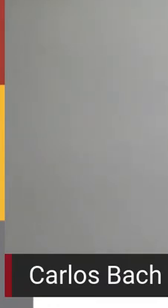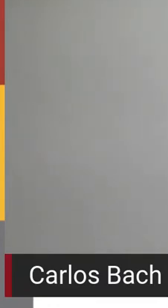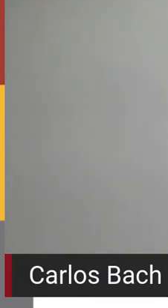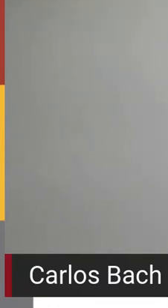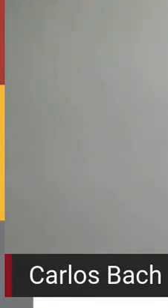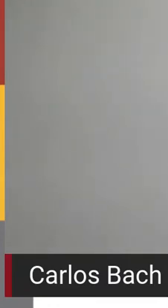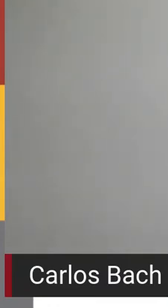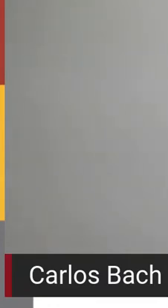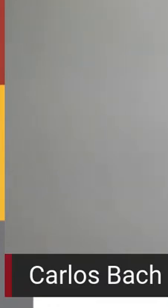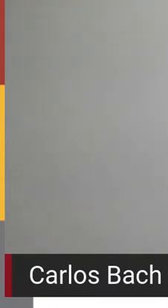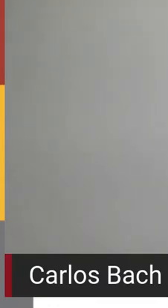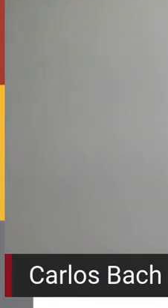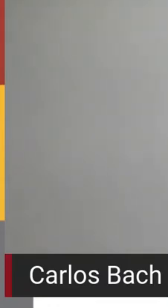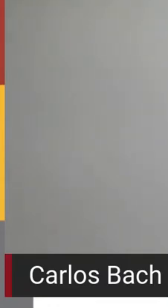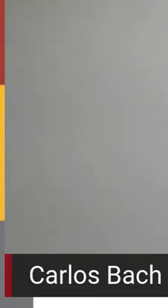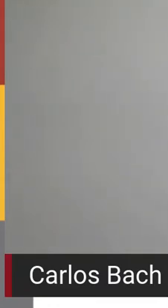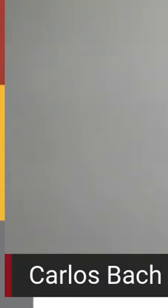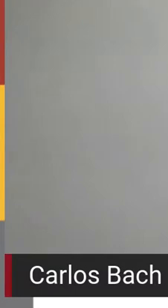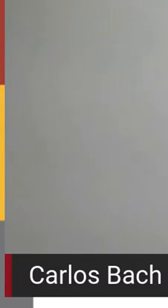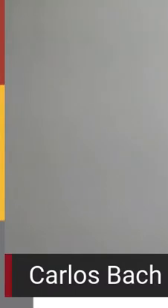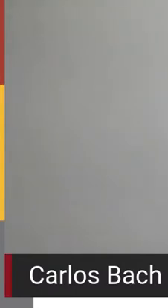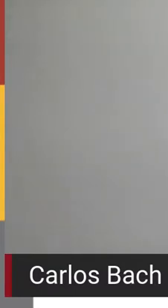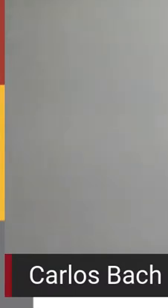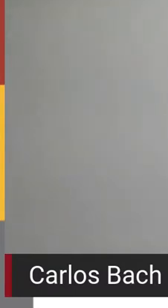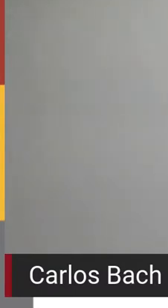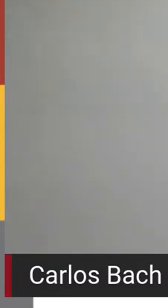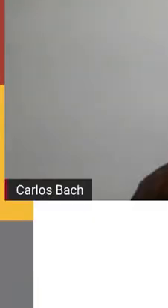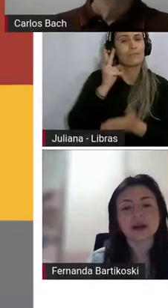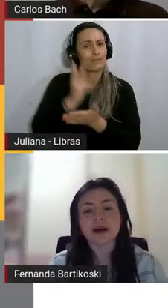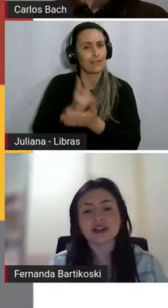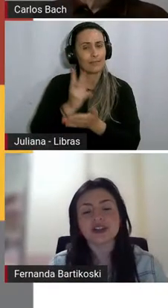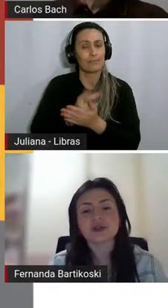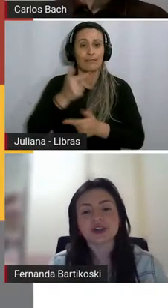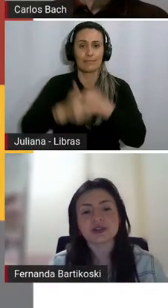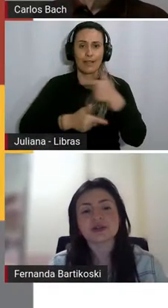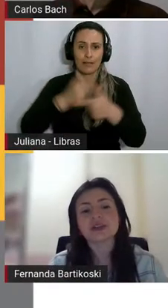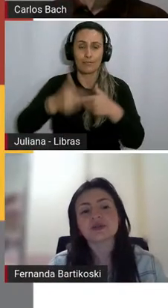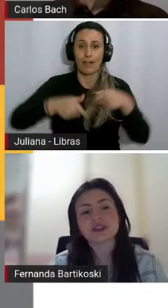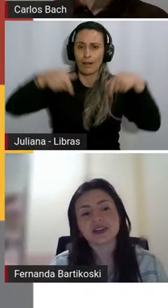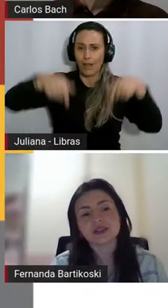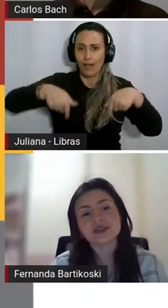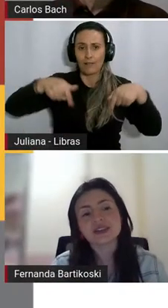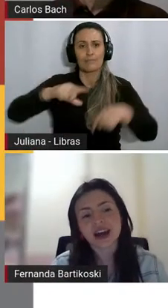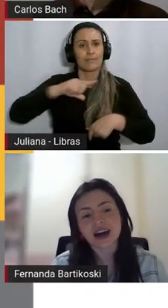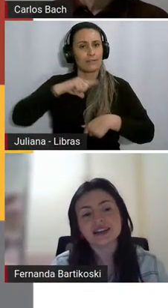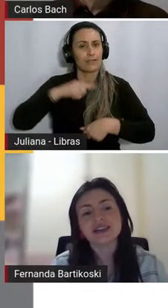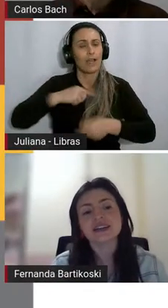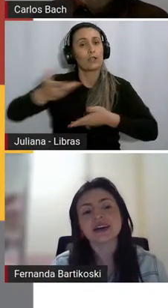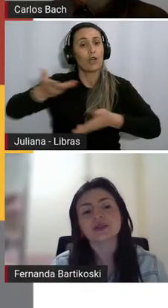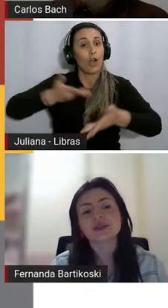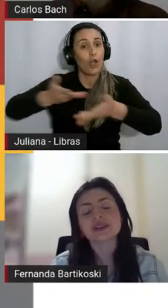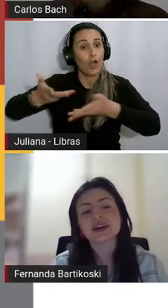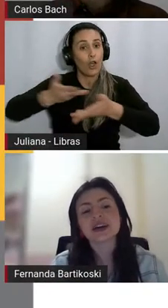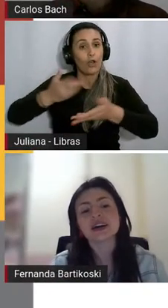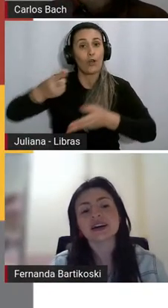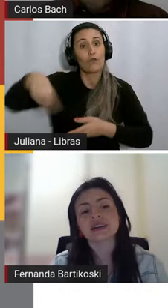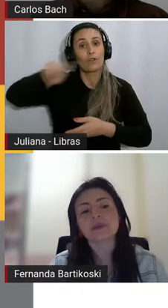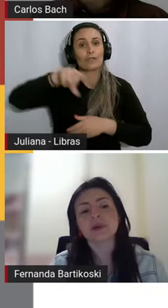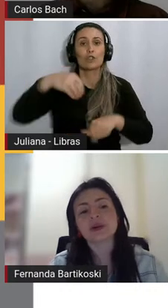E sempre pensando que essa, que todo esse trabalho foi construído a partir das sugestões que vocês nos trazem, né,